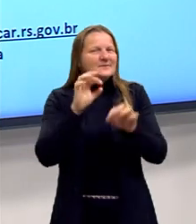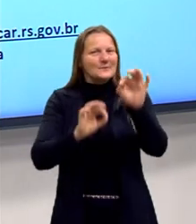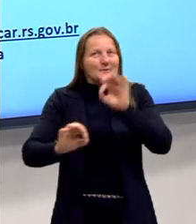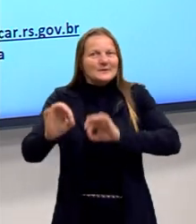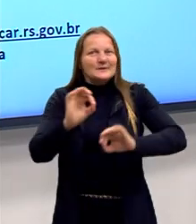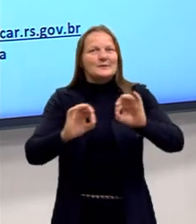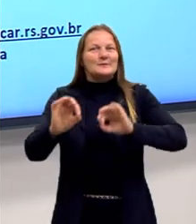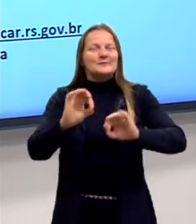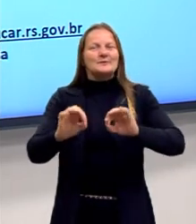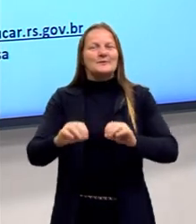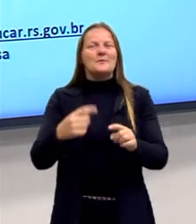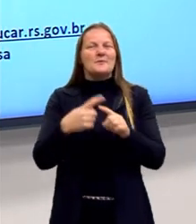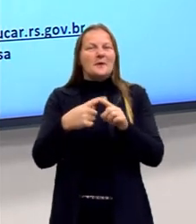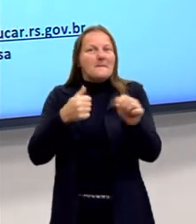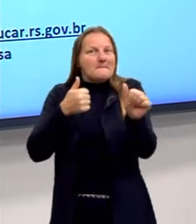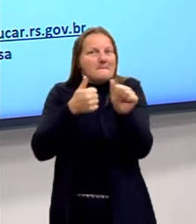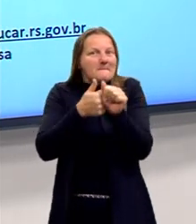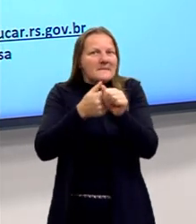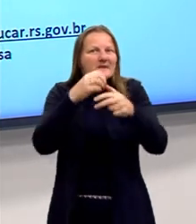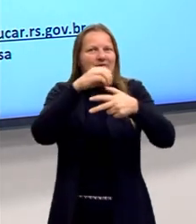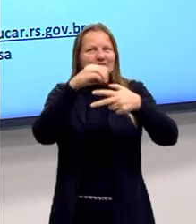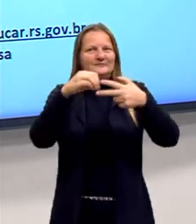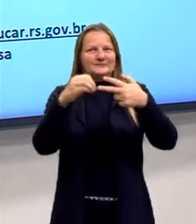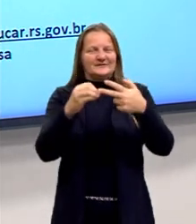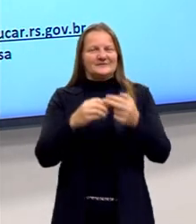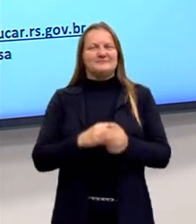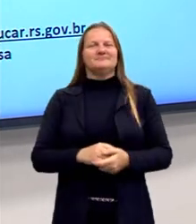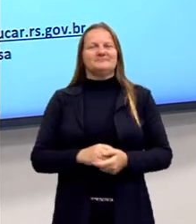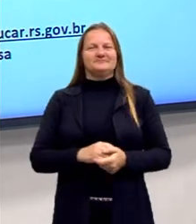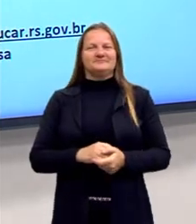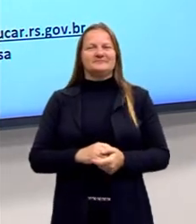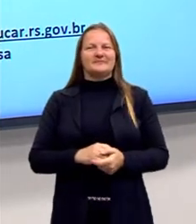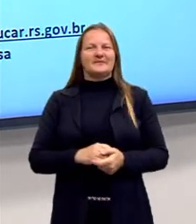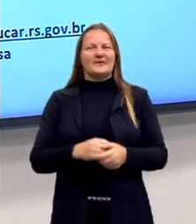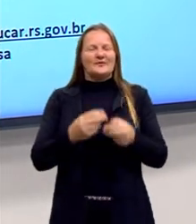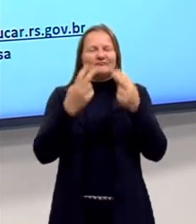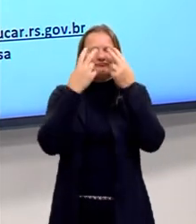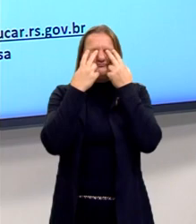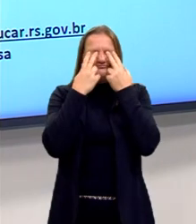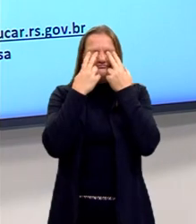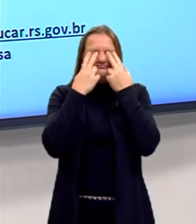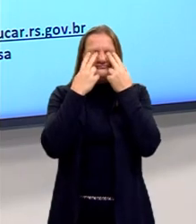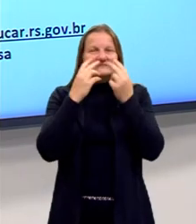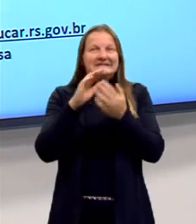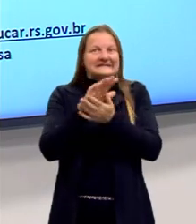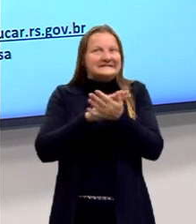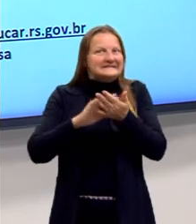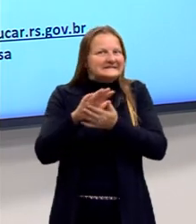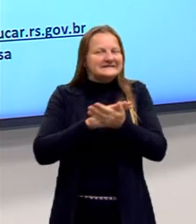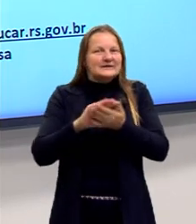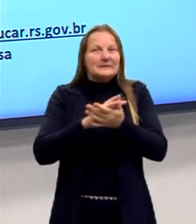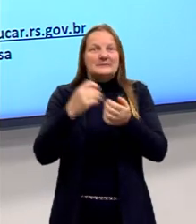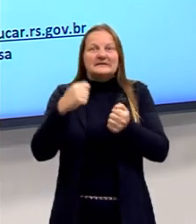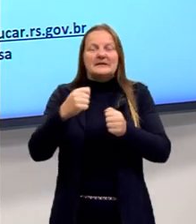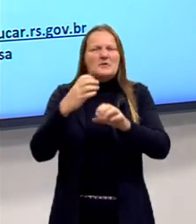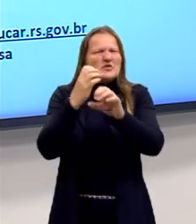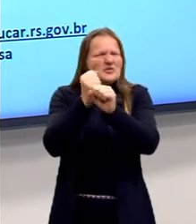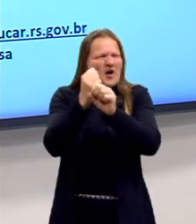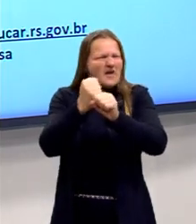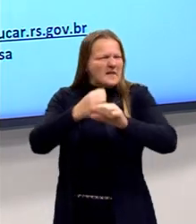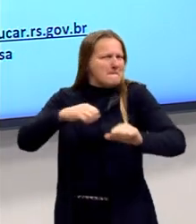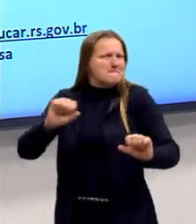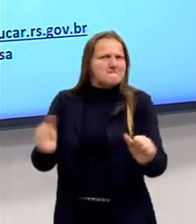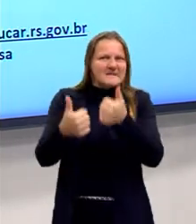num piscar de olhos o Enem está aí e nós não podemos ir de olhos fechados de hipótese alguma, todos temos que tirar a melhor nota